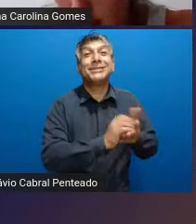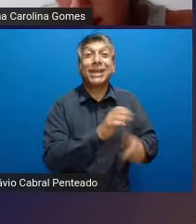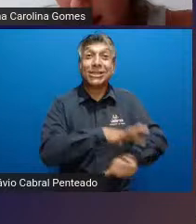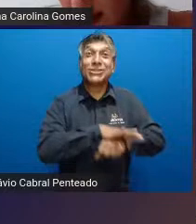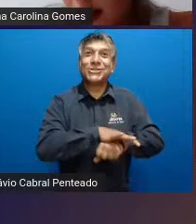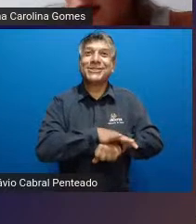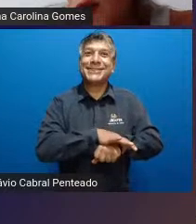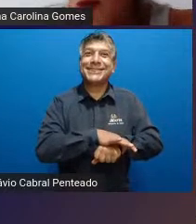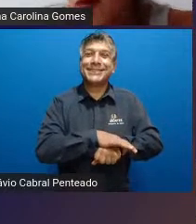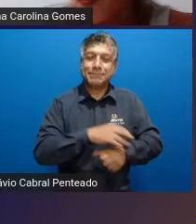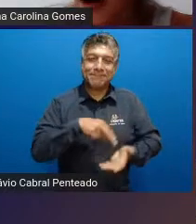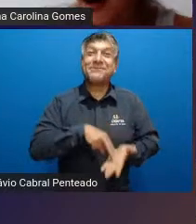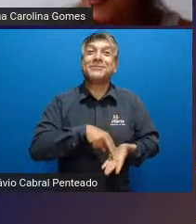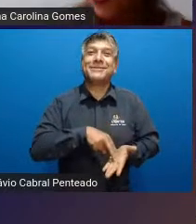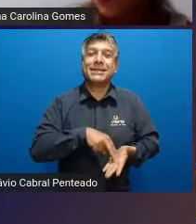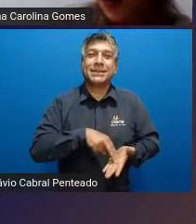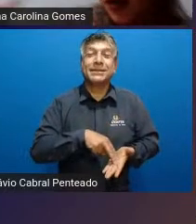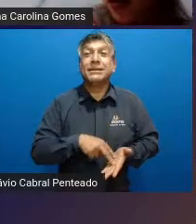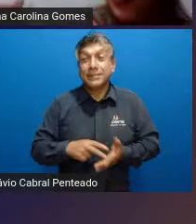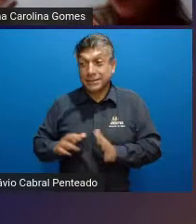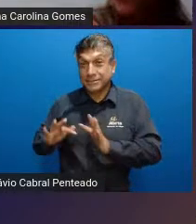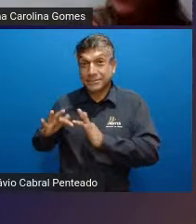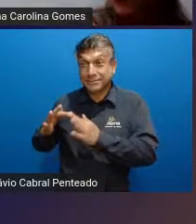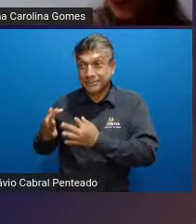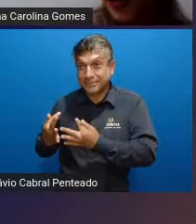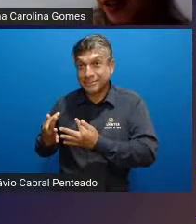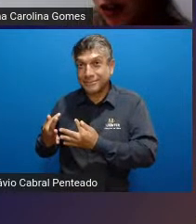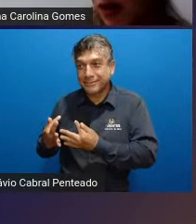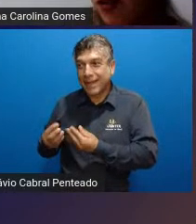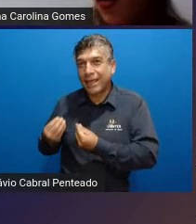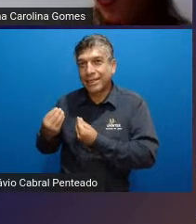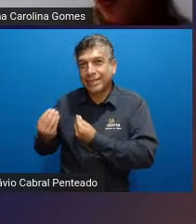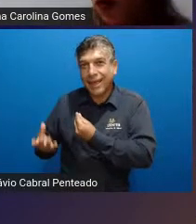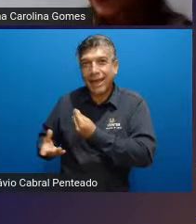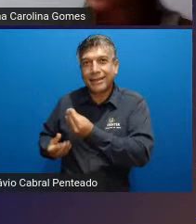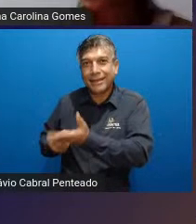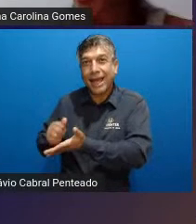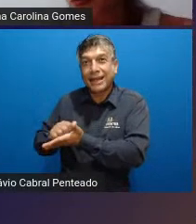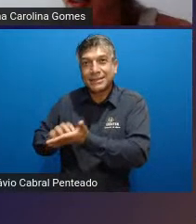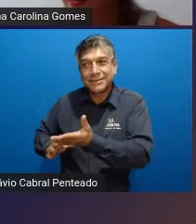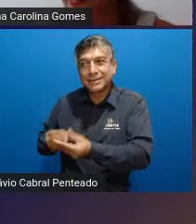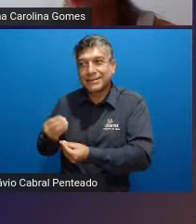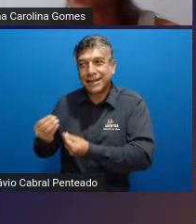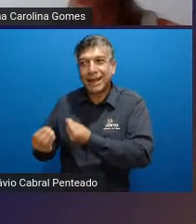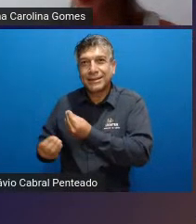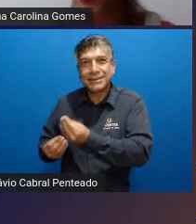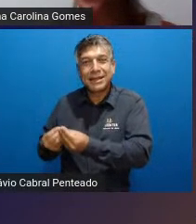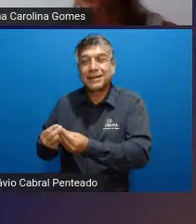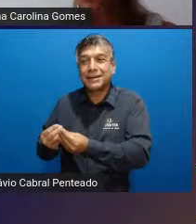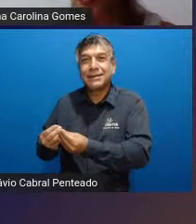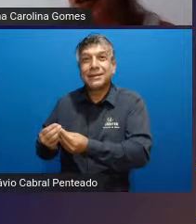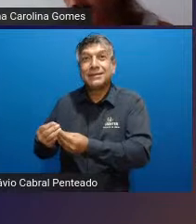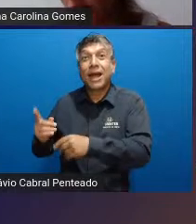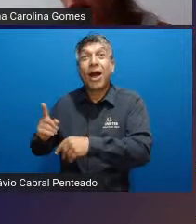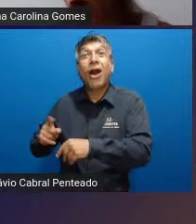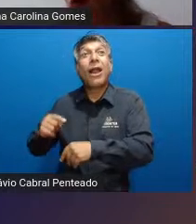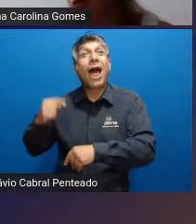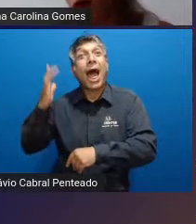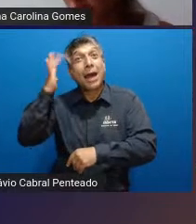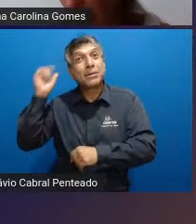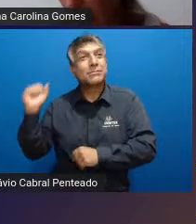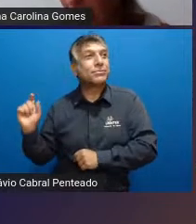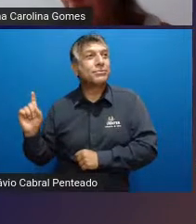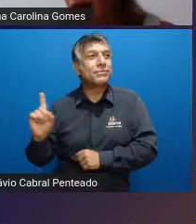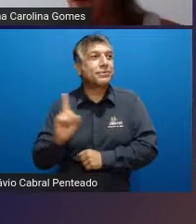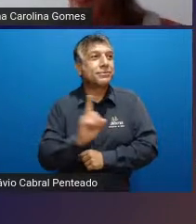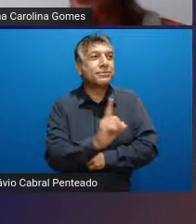a prática então os próprios pais é que passam essa atividade pra criança pra ela se sentir um pouco menos tímida na hora de chegar lá no ambiente com